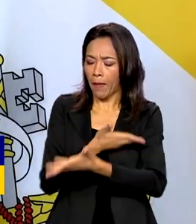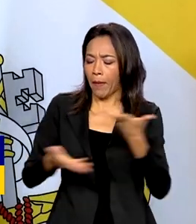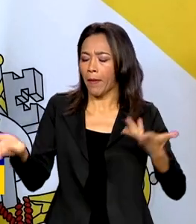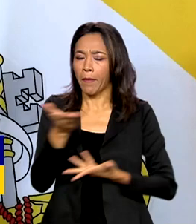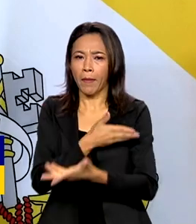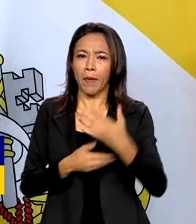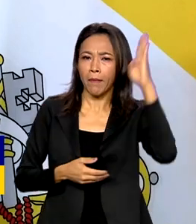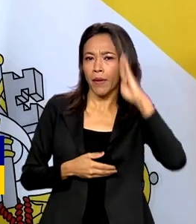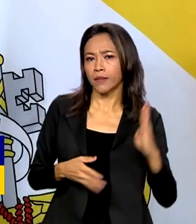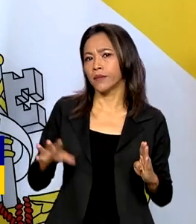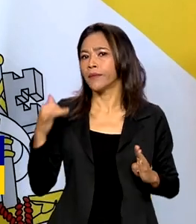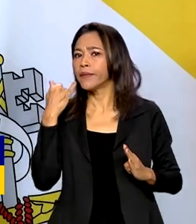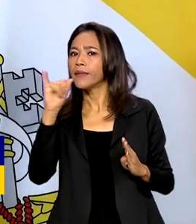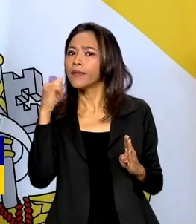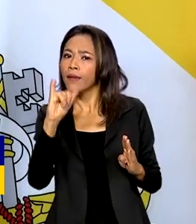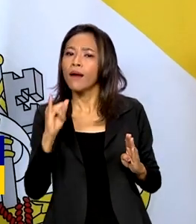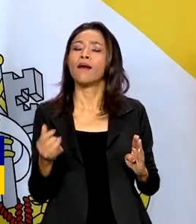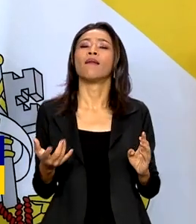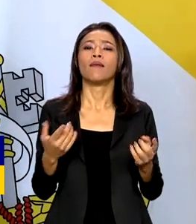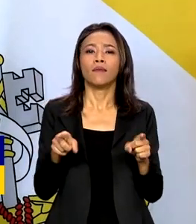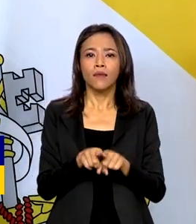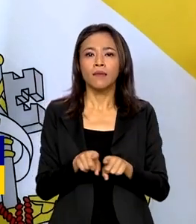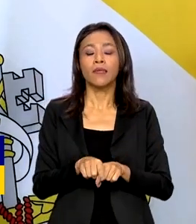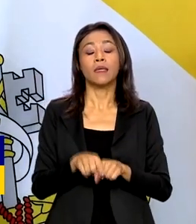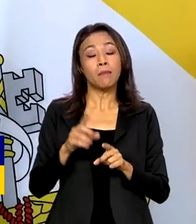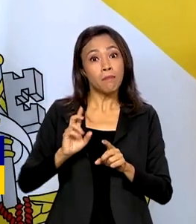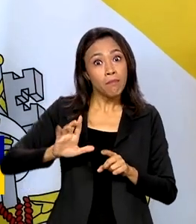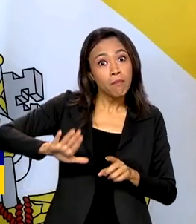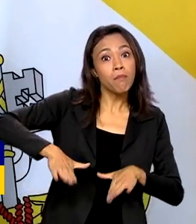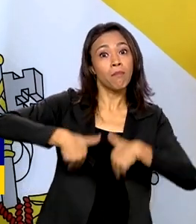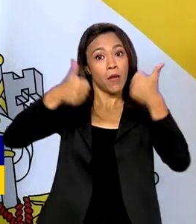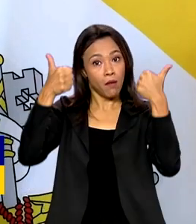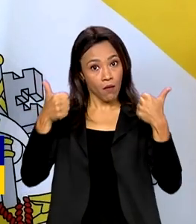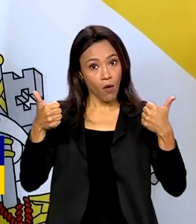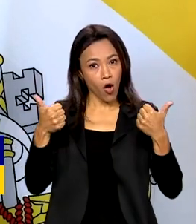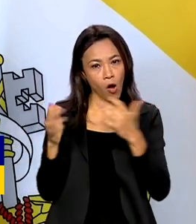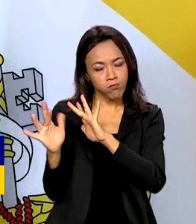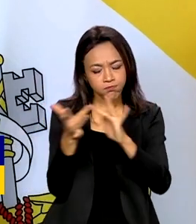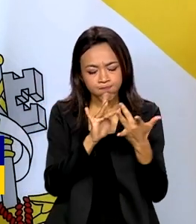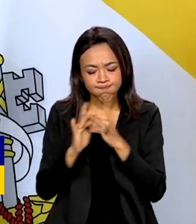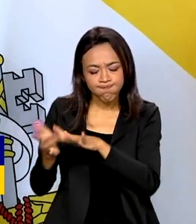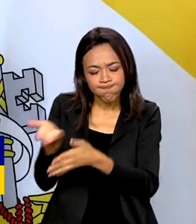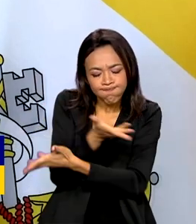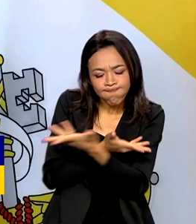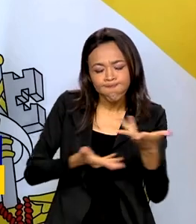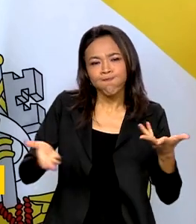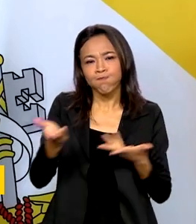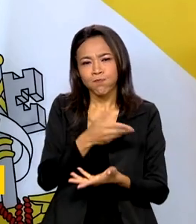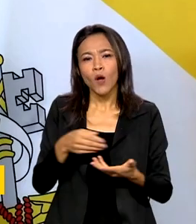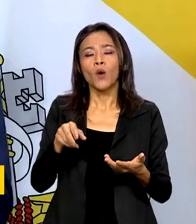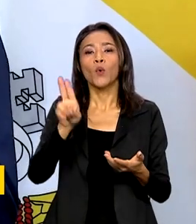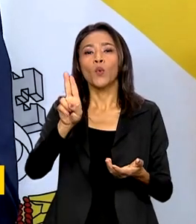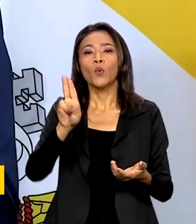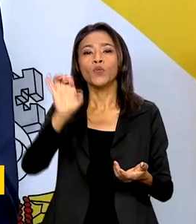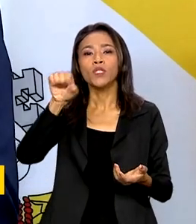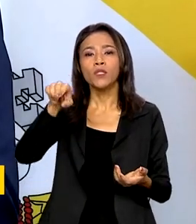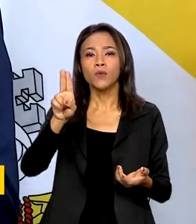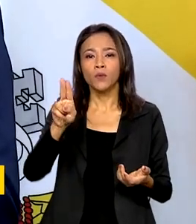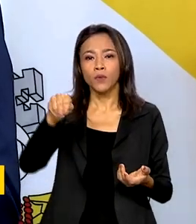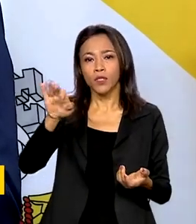mas tentar estabelecer uma relação mais moderna, mais civilizada entre a União Europeia e a América